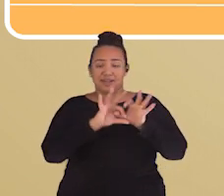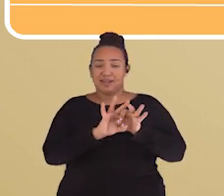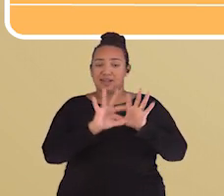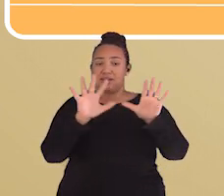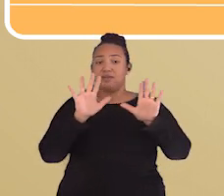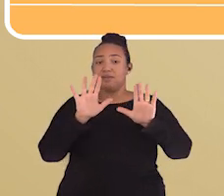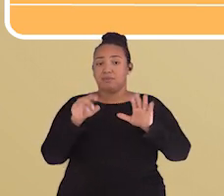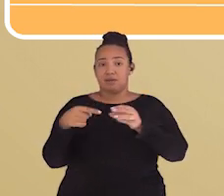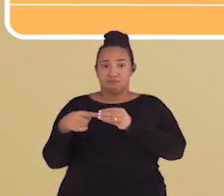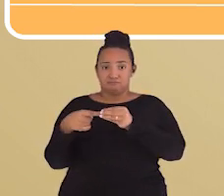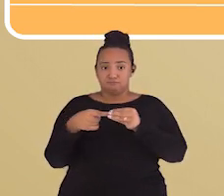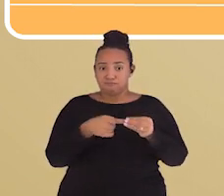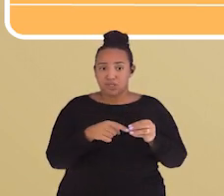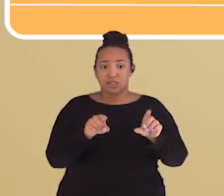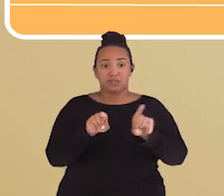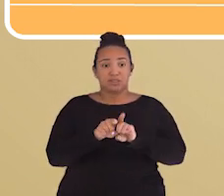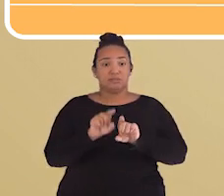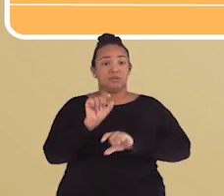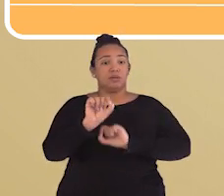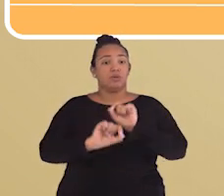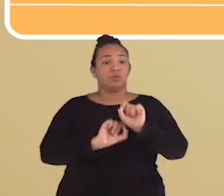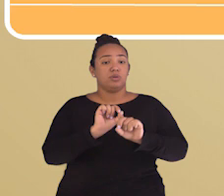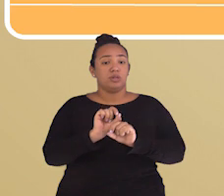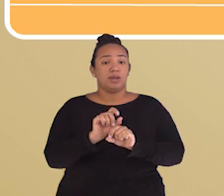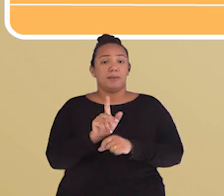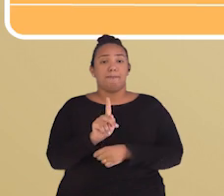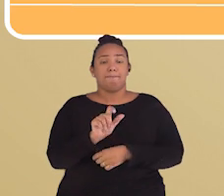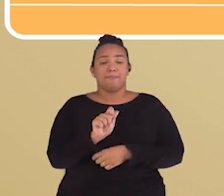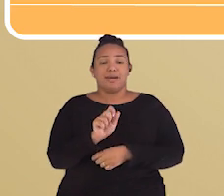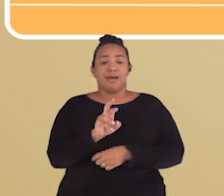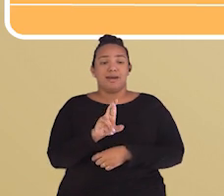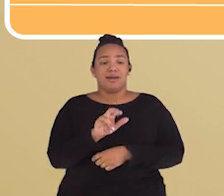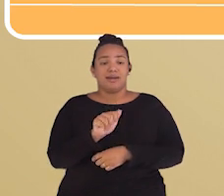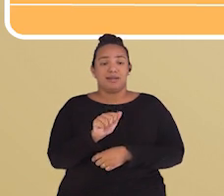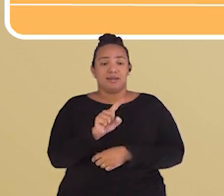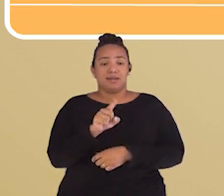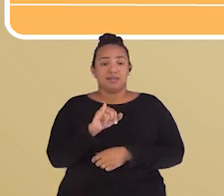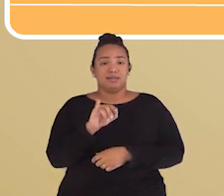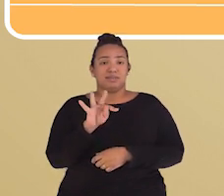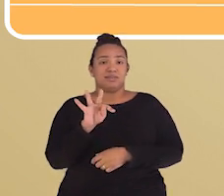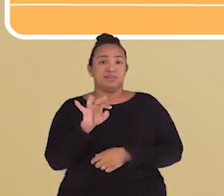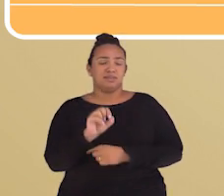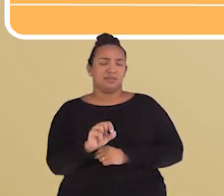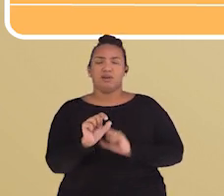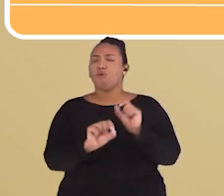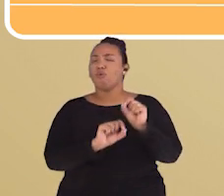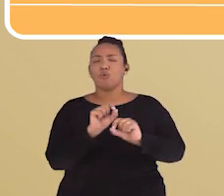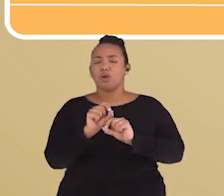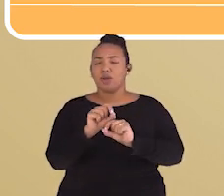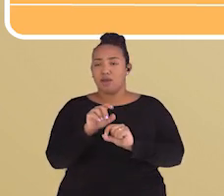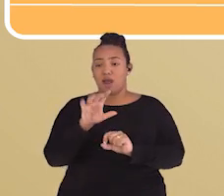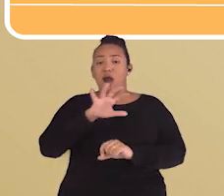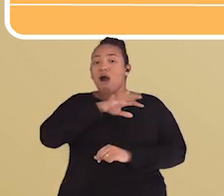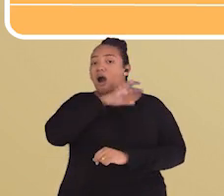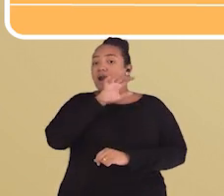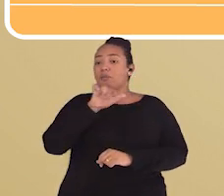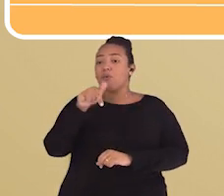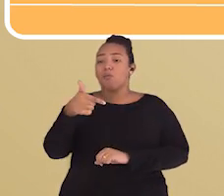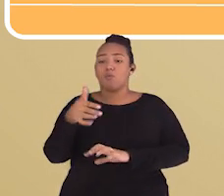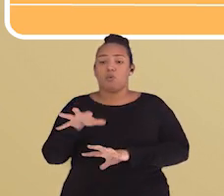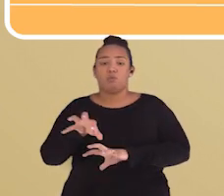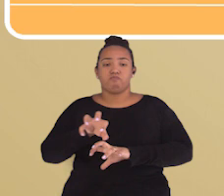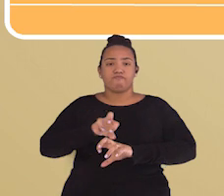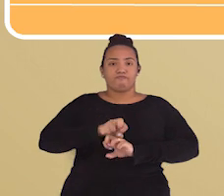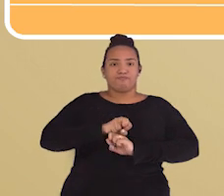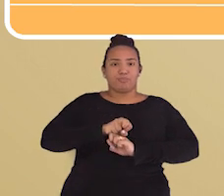os protozoários também podem viver como parasitas, que é quando invade o corpo de outros animais, os tornando os